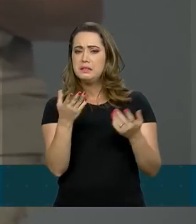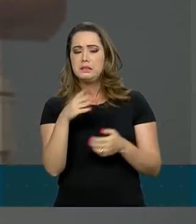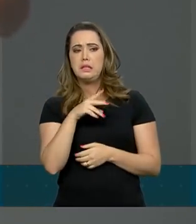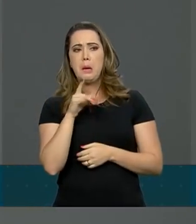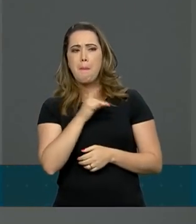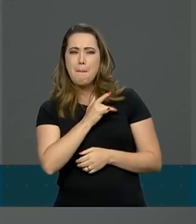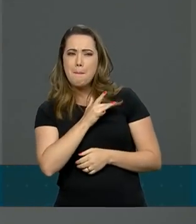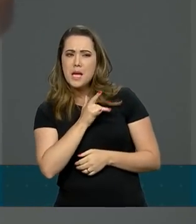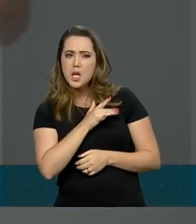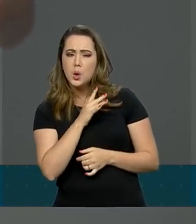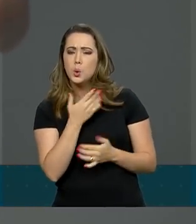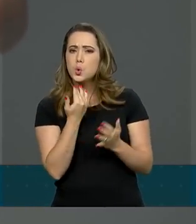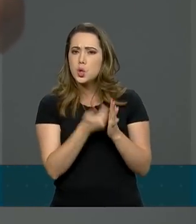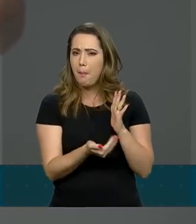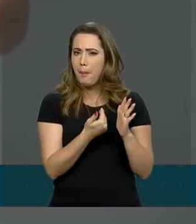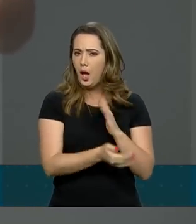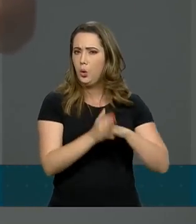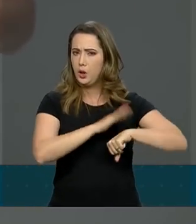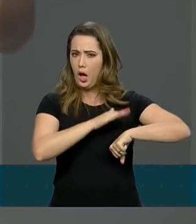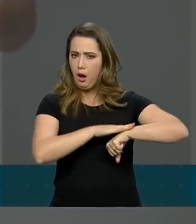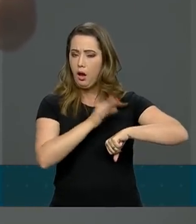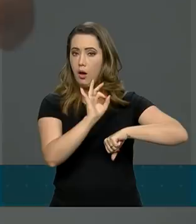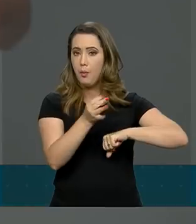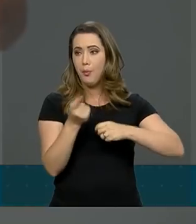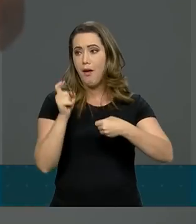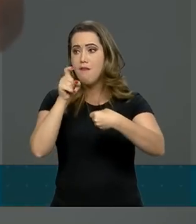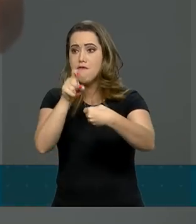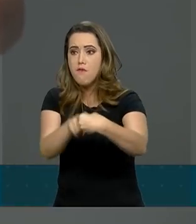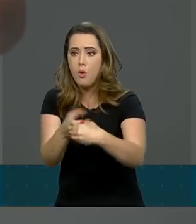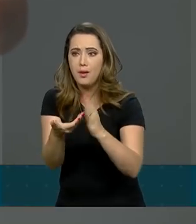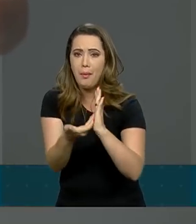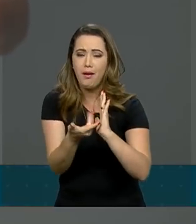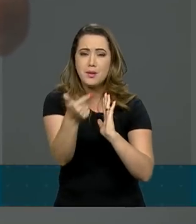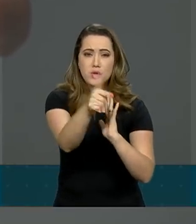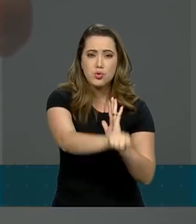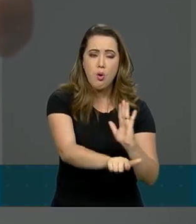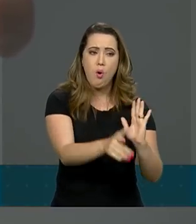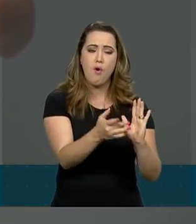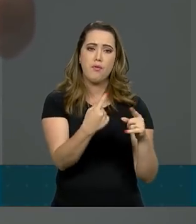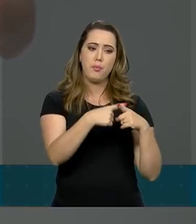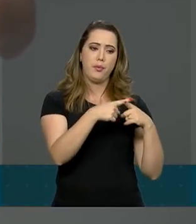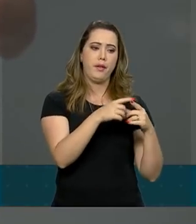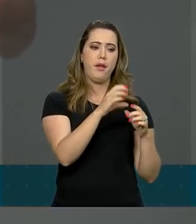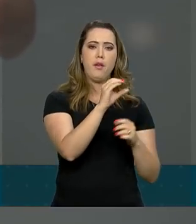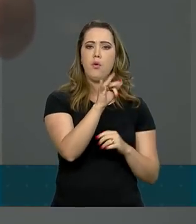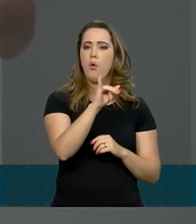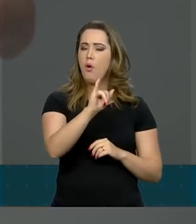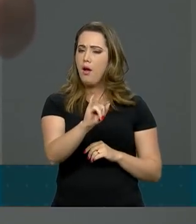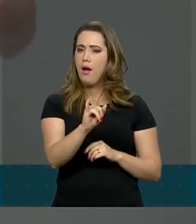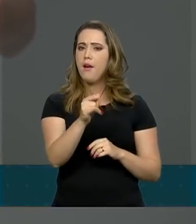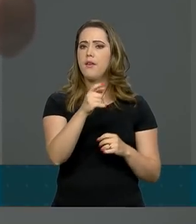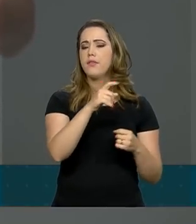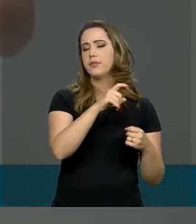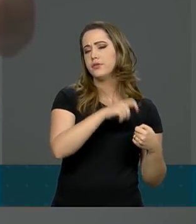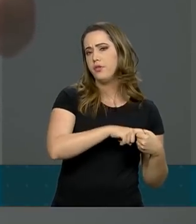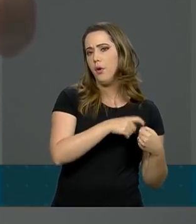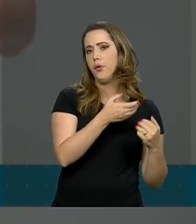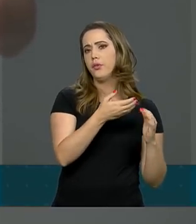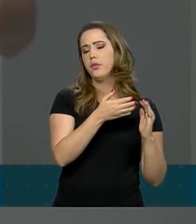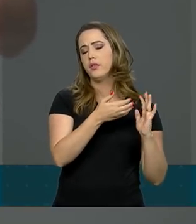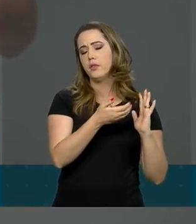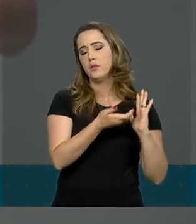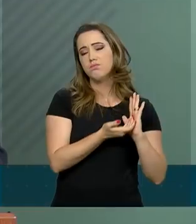a Câmara, se houver a aceitação de que o COAF fique com o ministro Moro, voltaria, mudaria tudo? O presidente tem esse